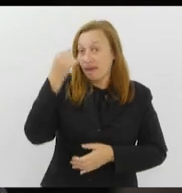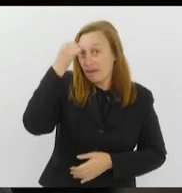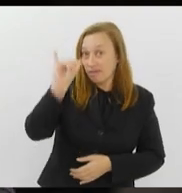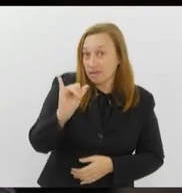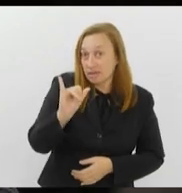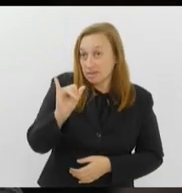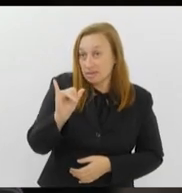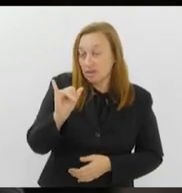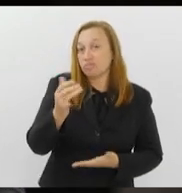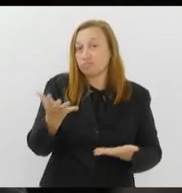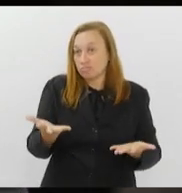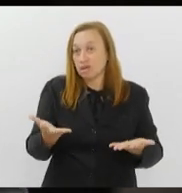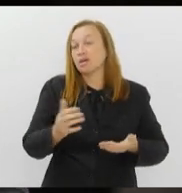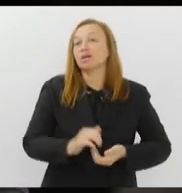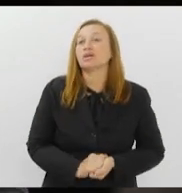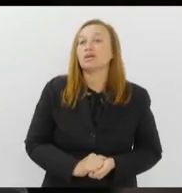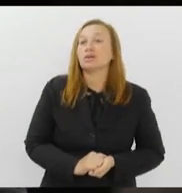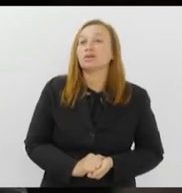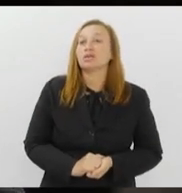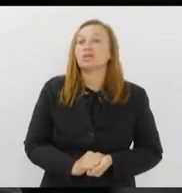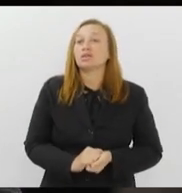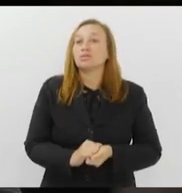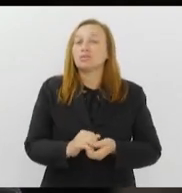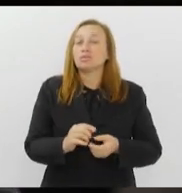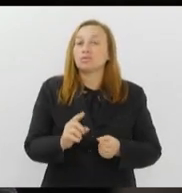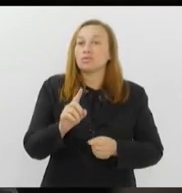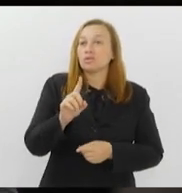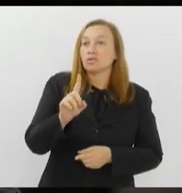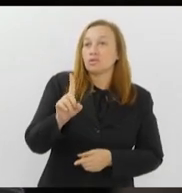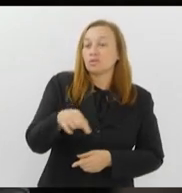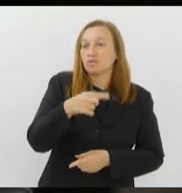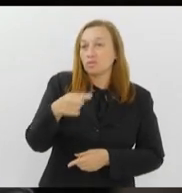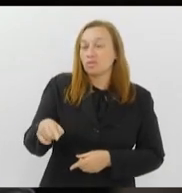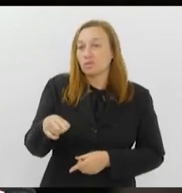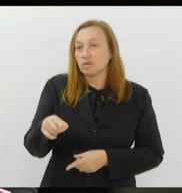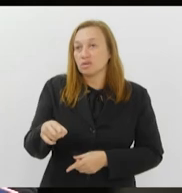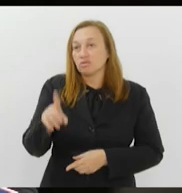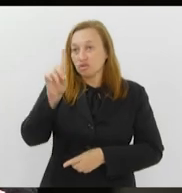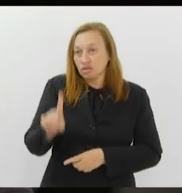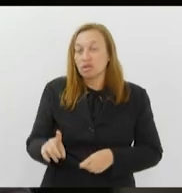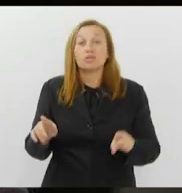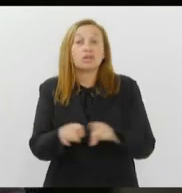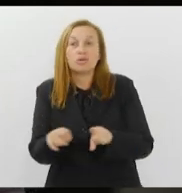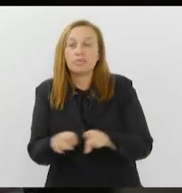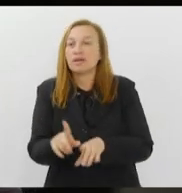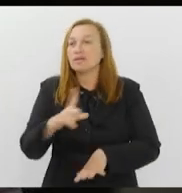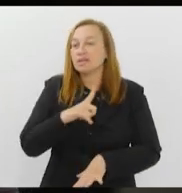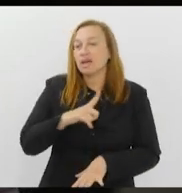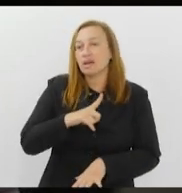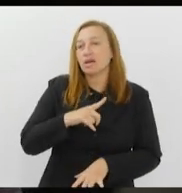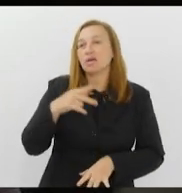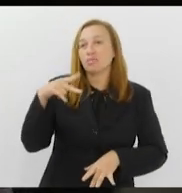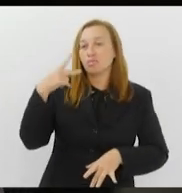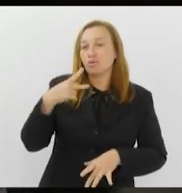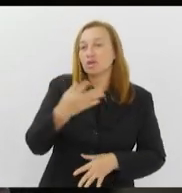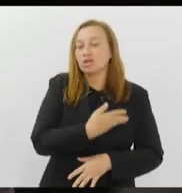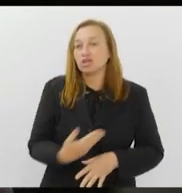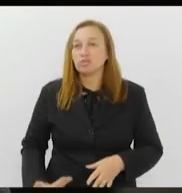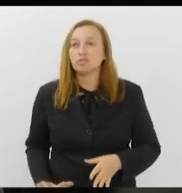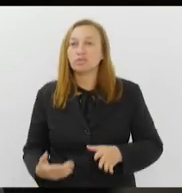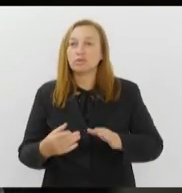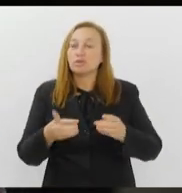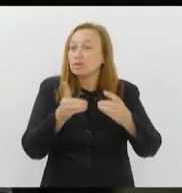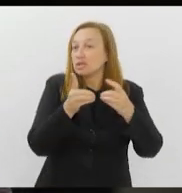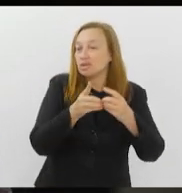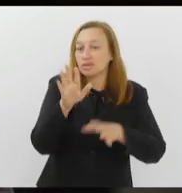das violações como também para ter políticas públicas para o atendimento à criança